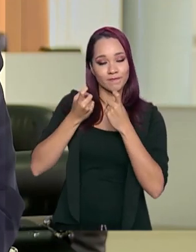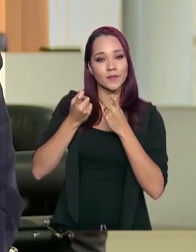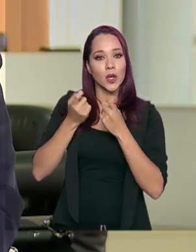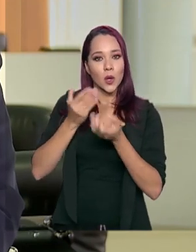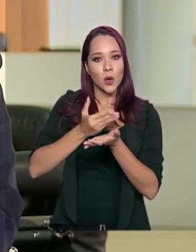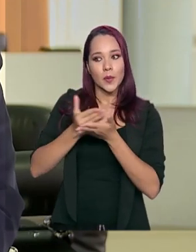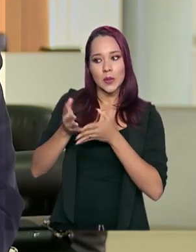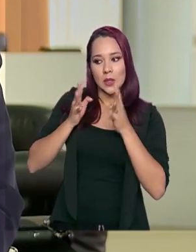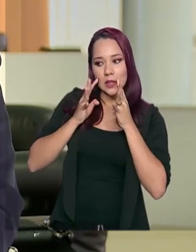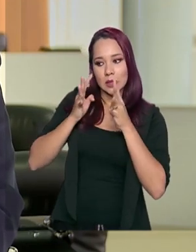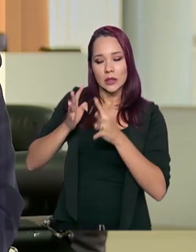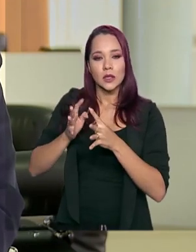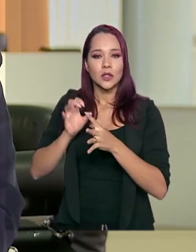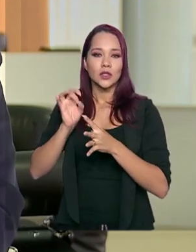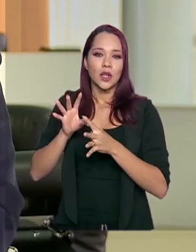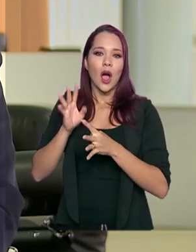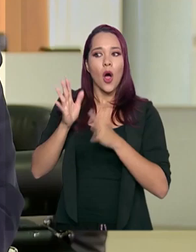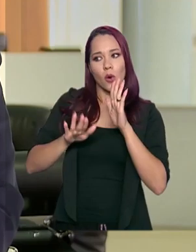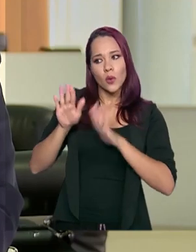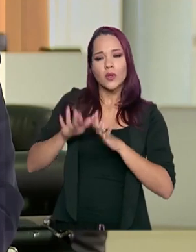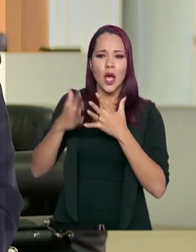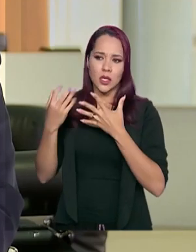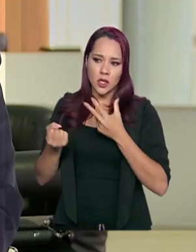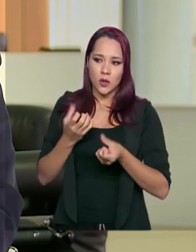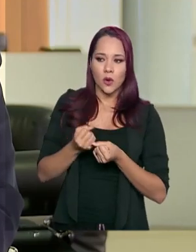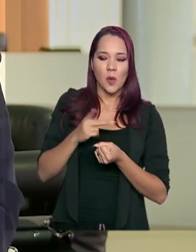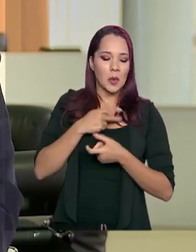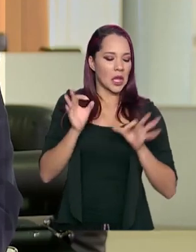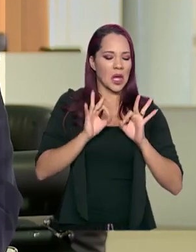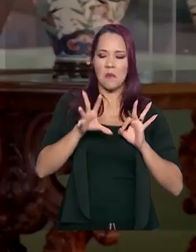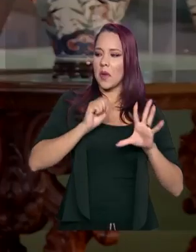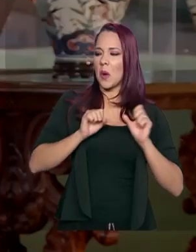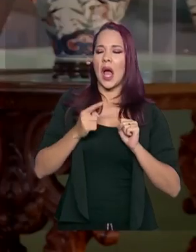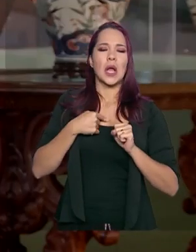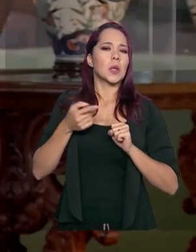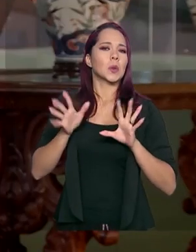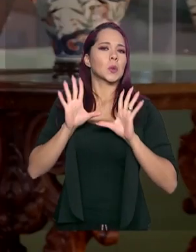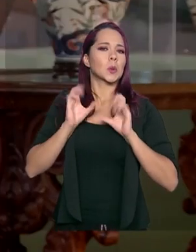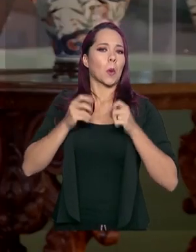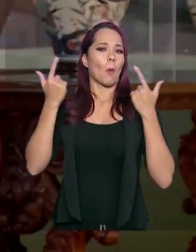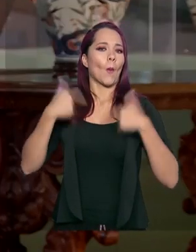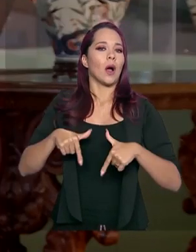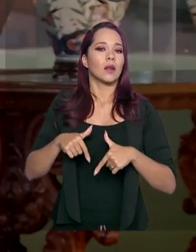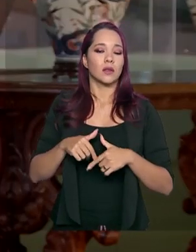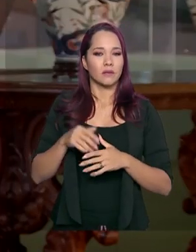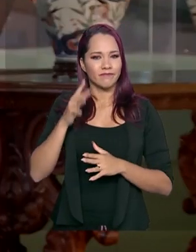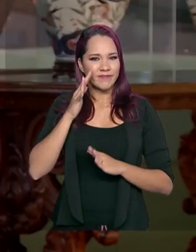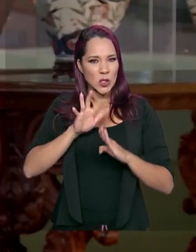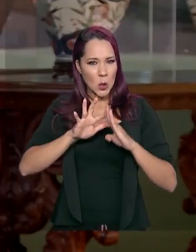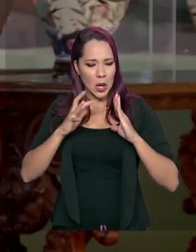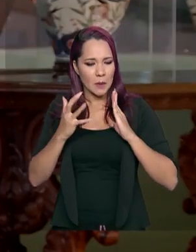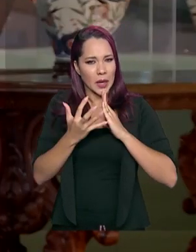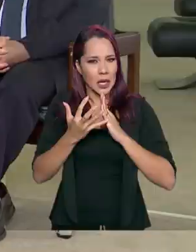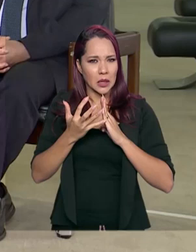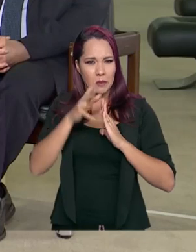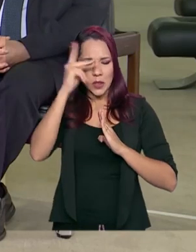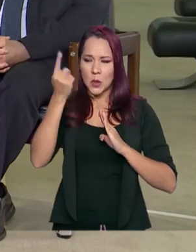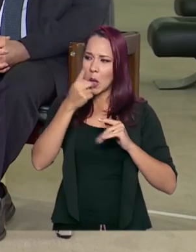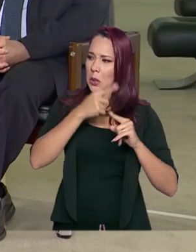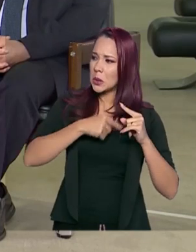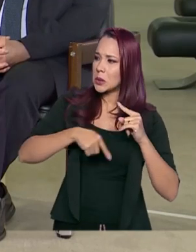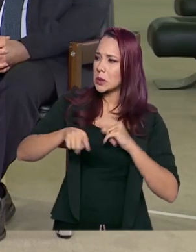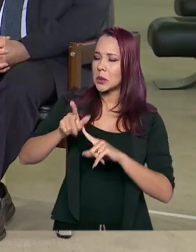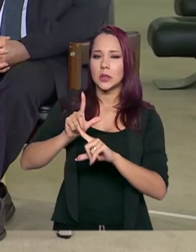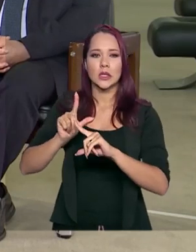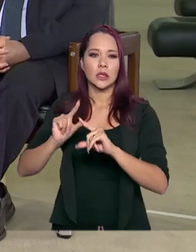Começaram atendendo, mas muitos acham que, como não pegou em ninguém, ele acha que está isento. A questão do isolamento, do deslocamento dessas pessoas.